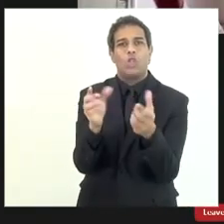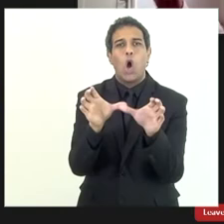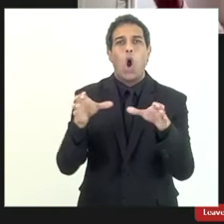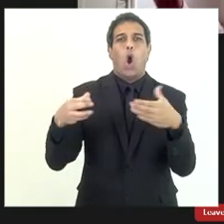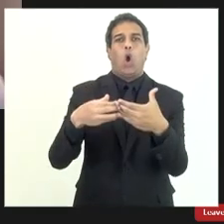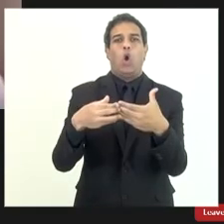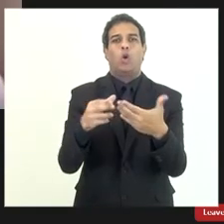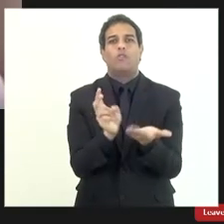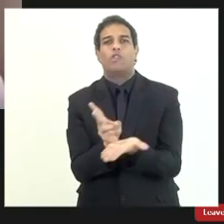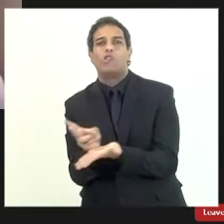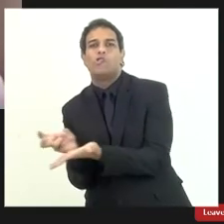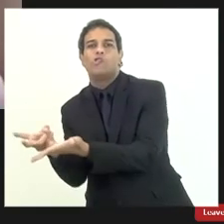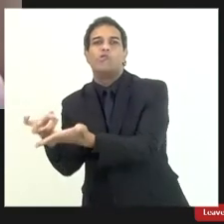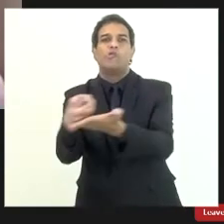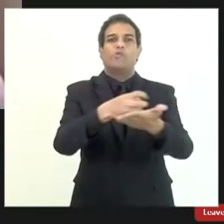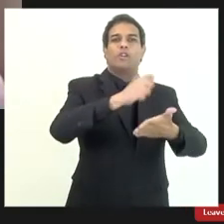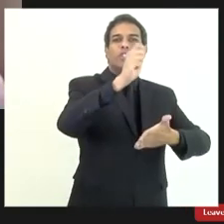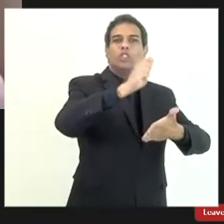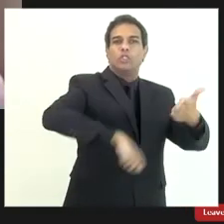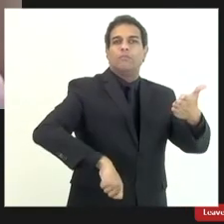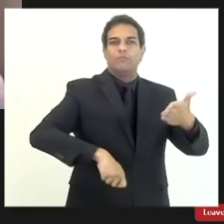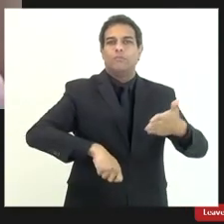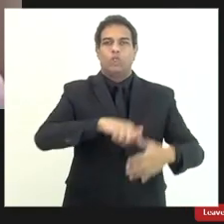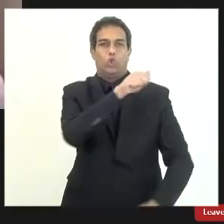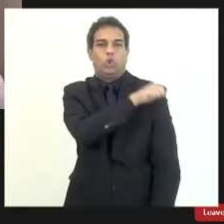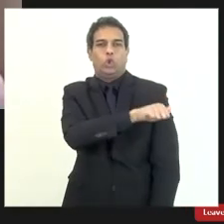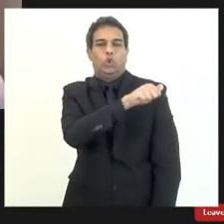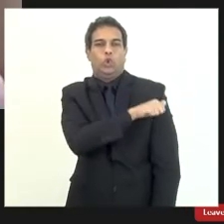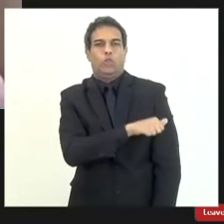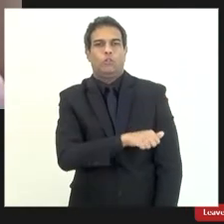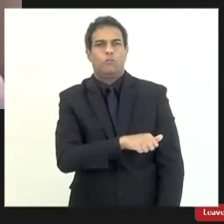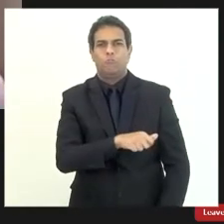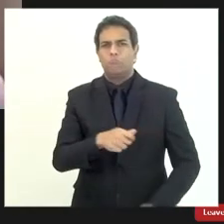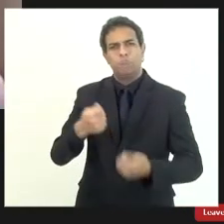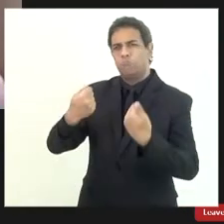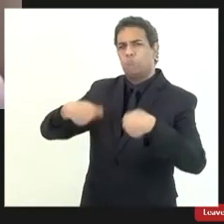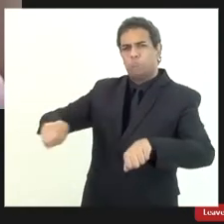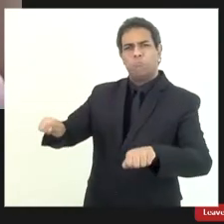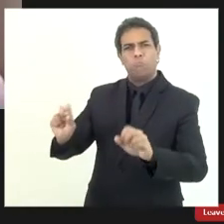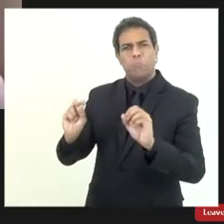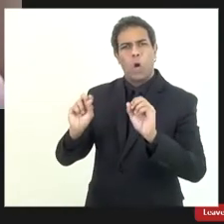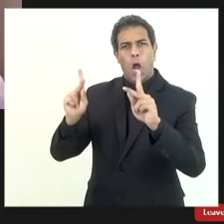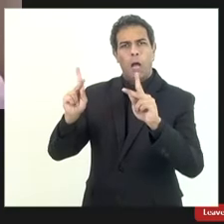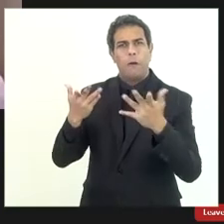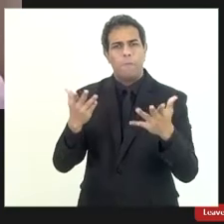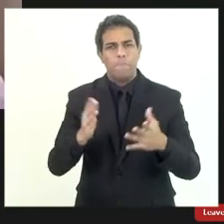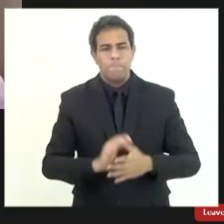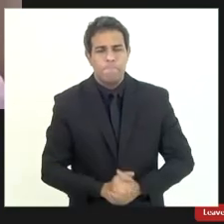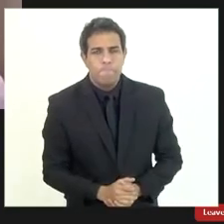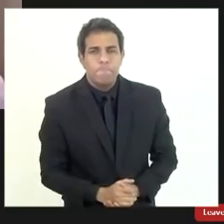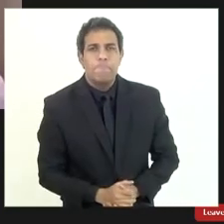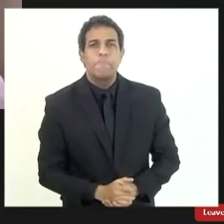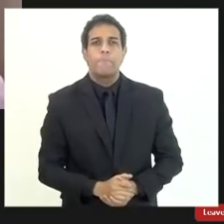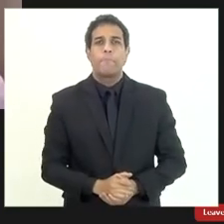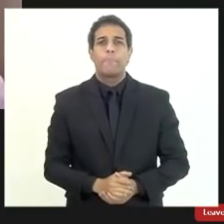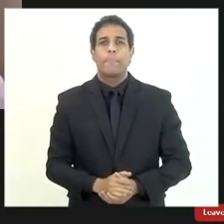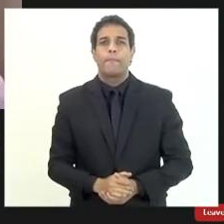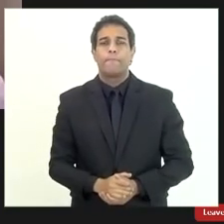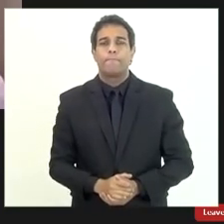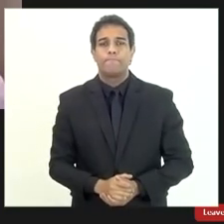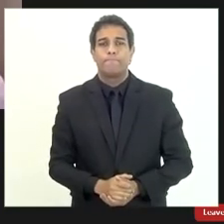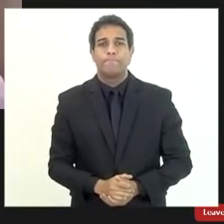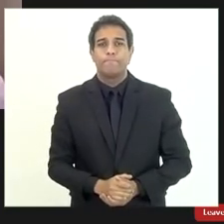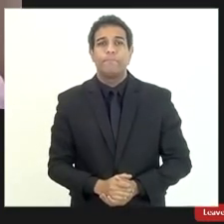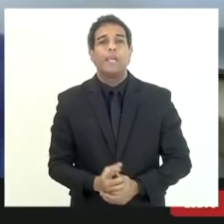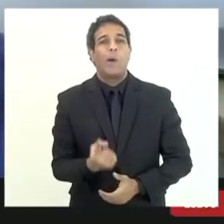comissão de tributação sem problemas eu queria só eu esqueci de fazer